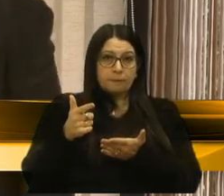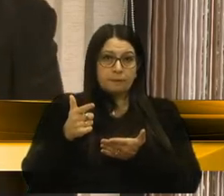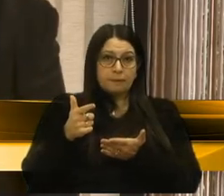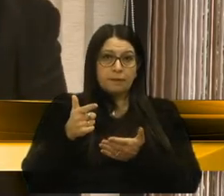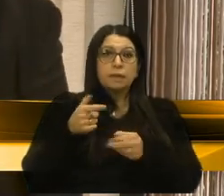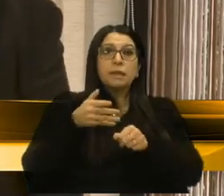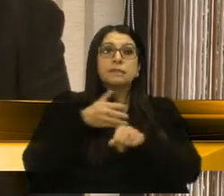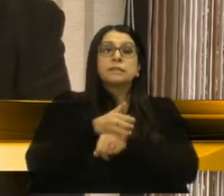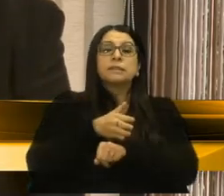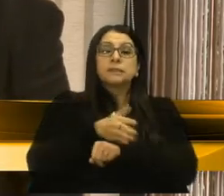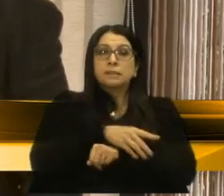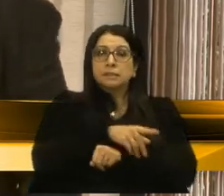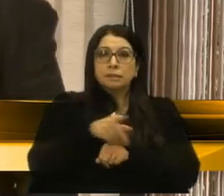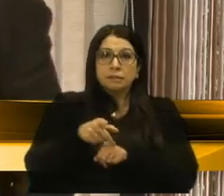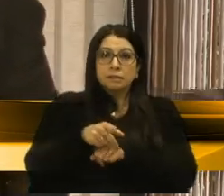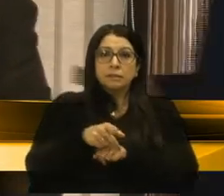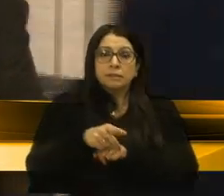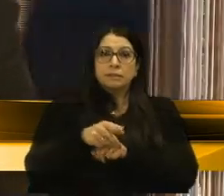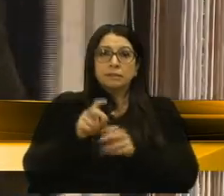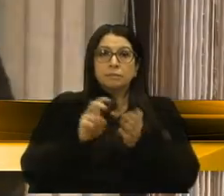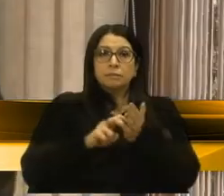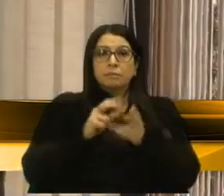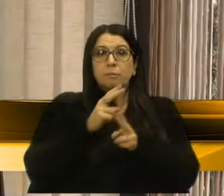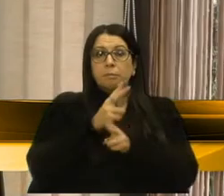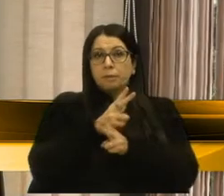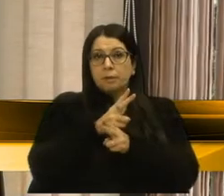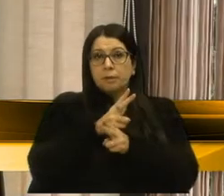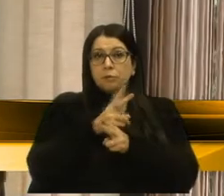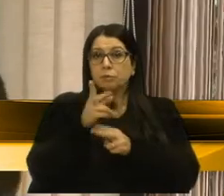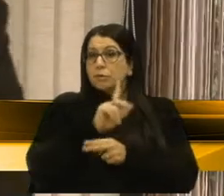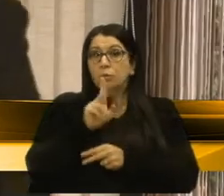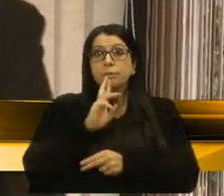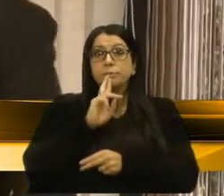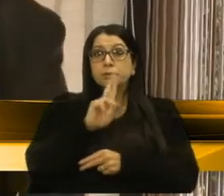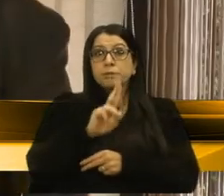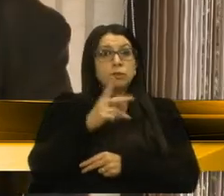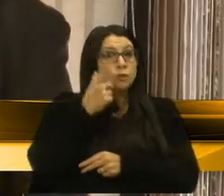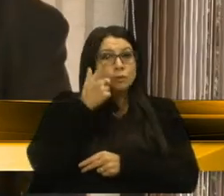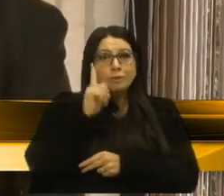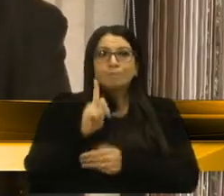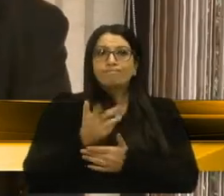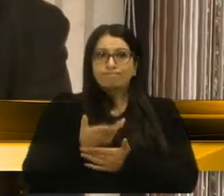acesso com a Caixa Federal, se não nos respondesse, nós não íamos fazer